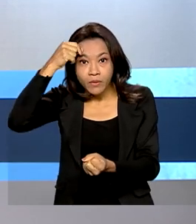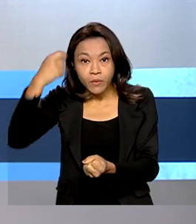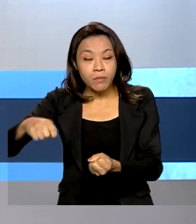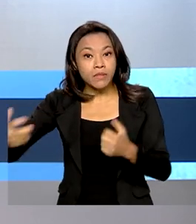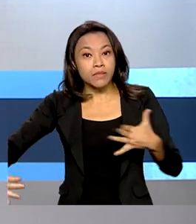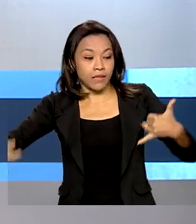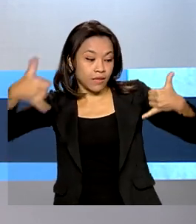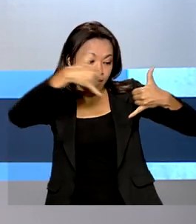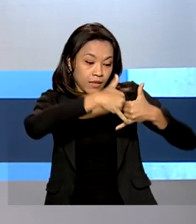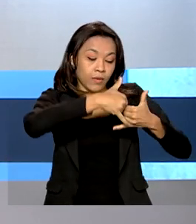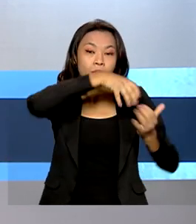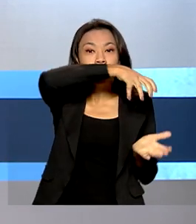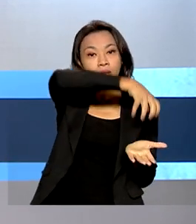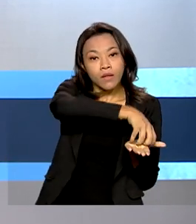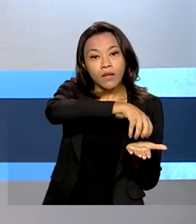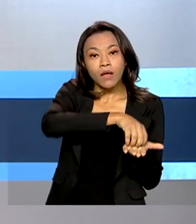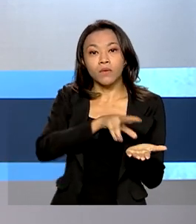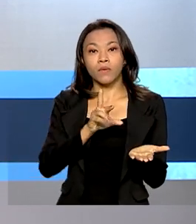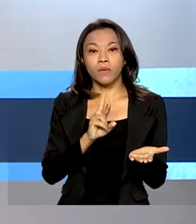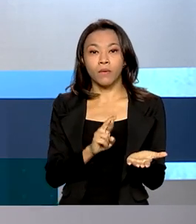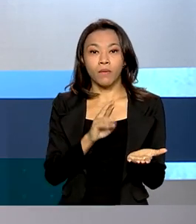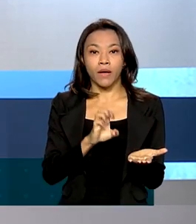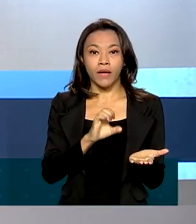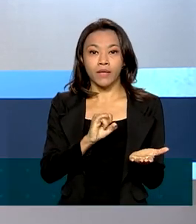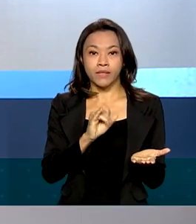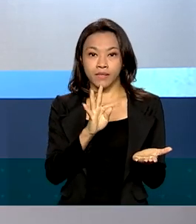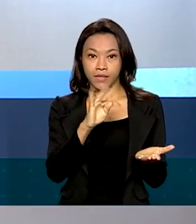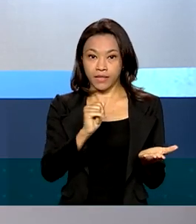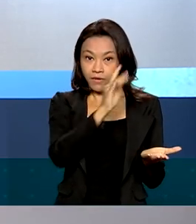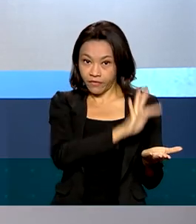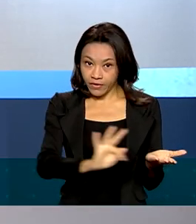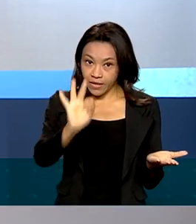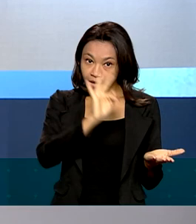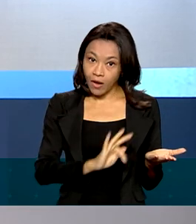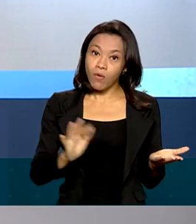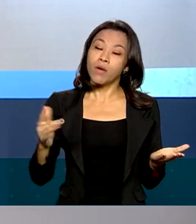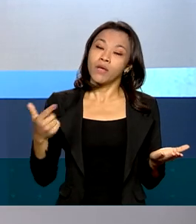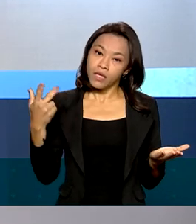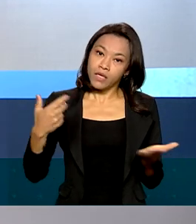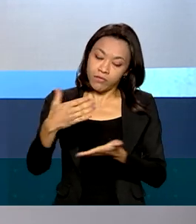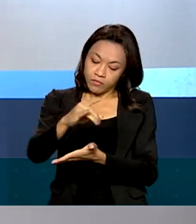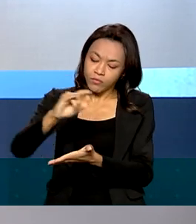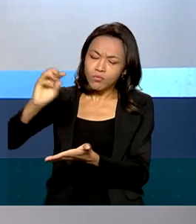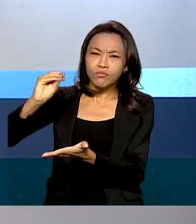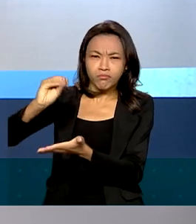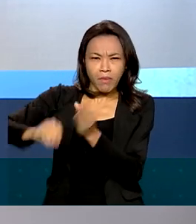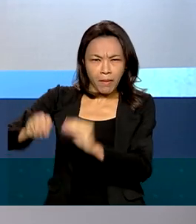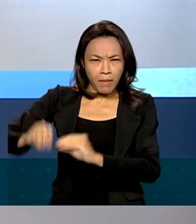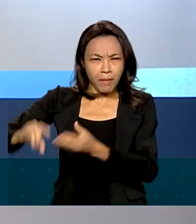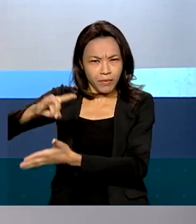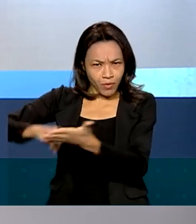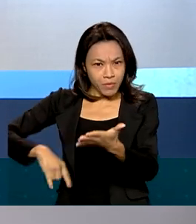próxima da Receita Federal e fazer a solicitação formal. Para mais informações, acesse o site que aparece aí na sua tela.